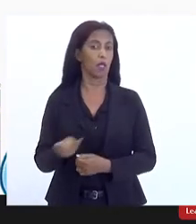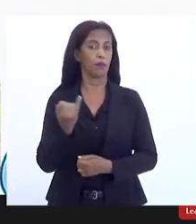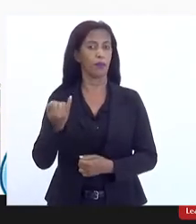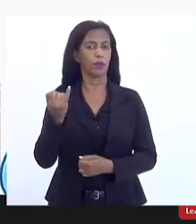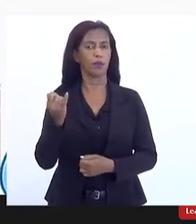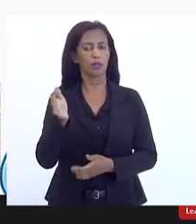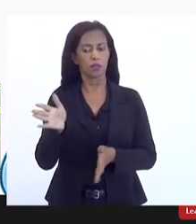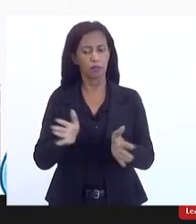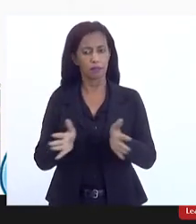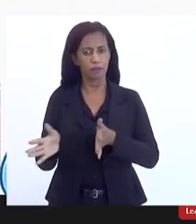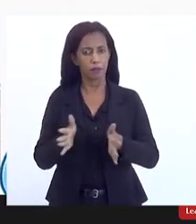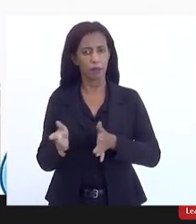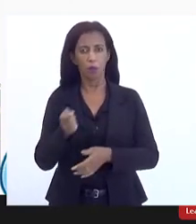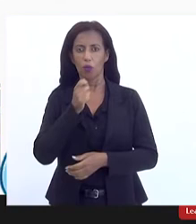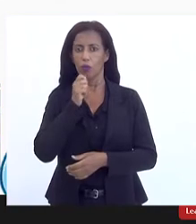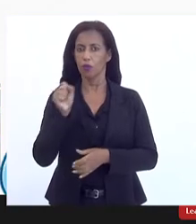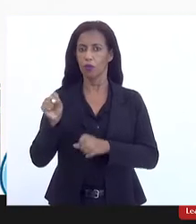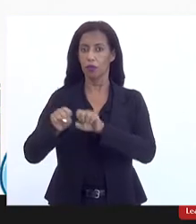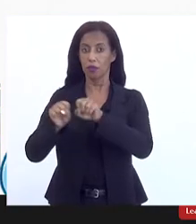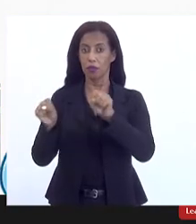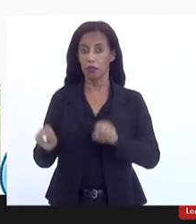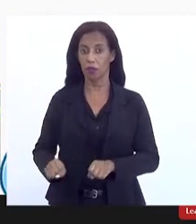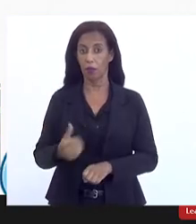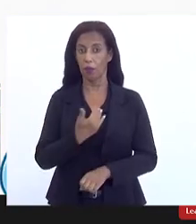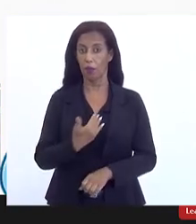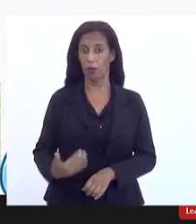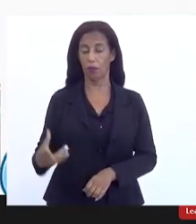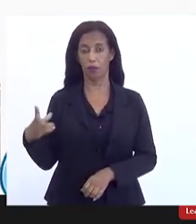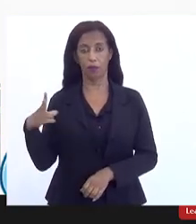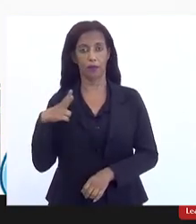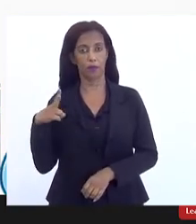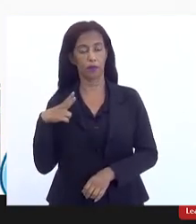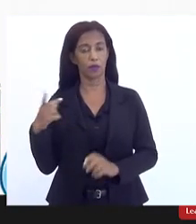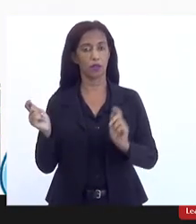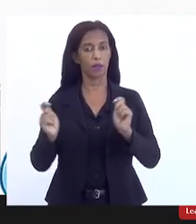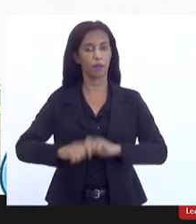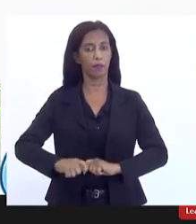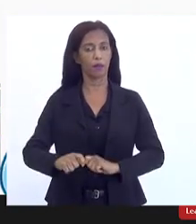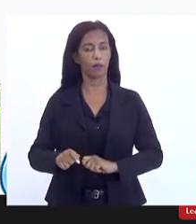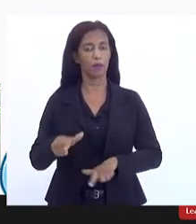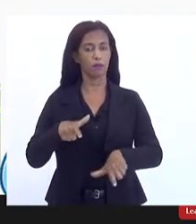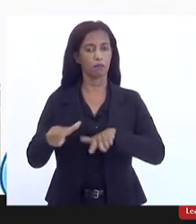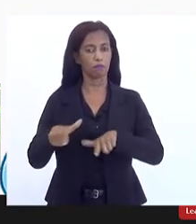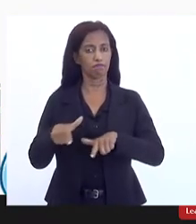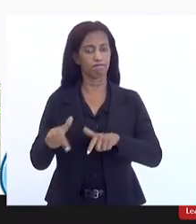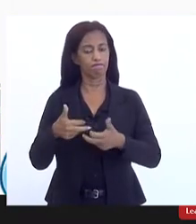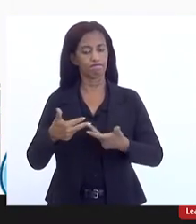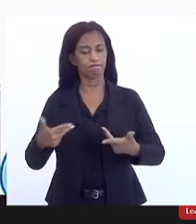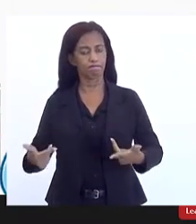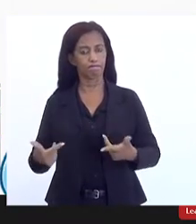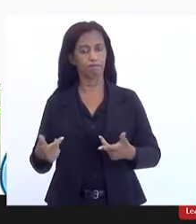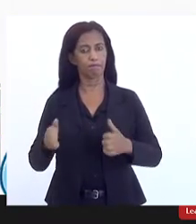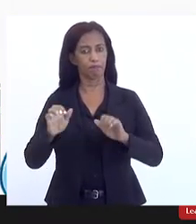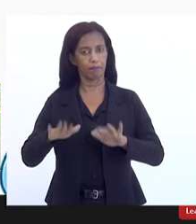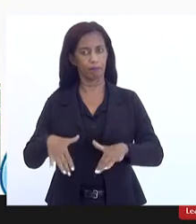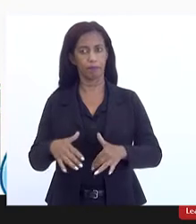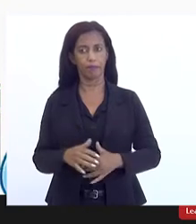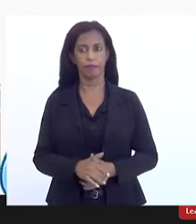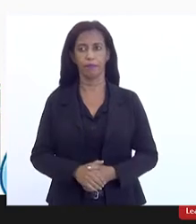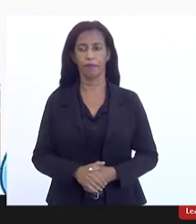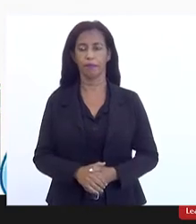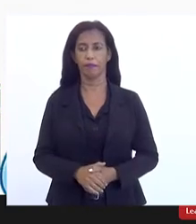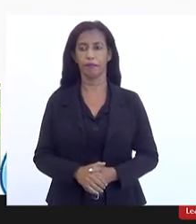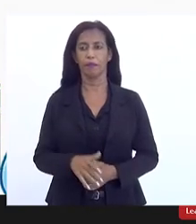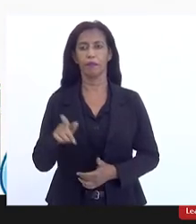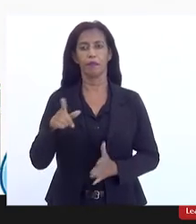mecanismos não há sistema seja público ou privado que possa funcionar adequadamente aqui a gente fez um